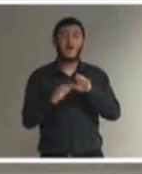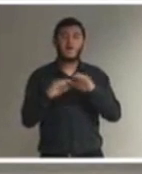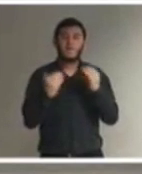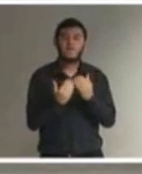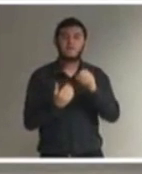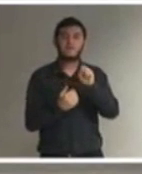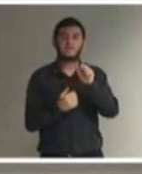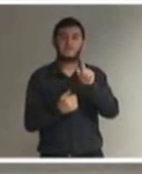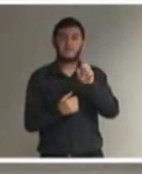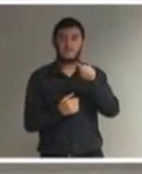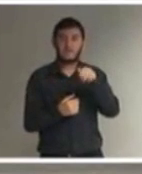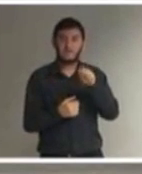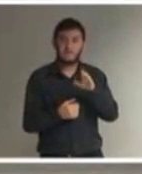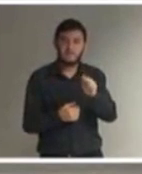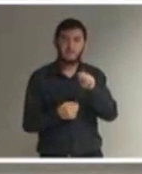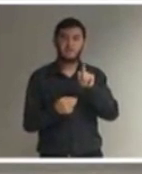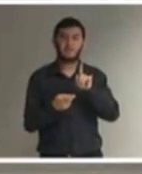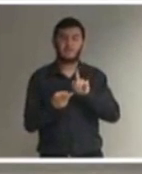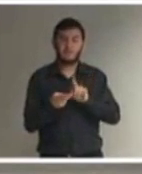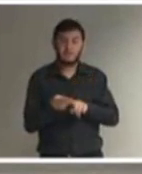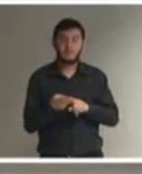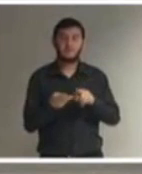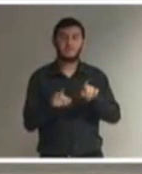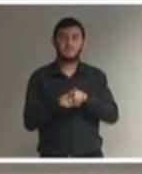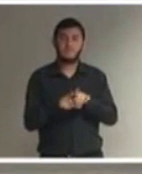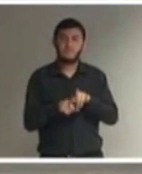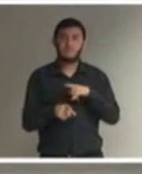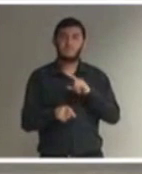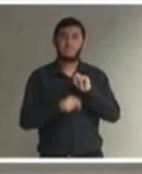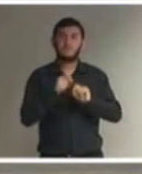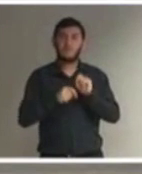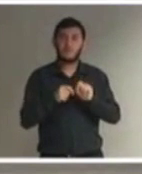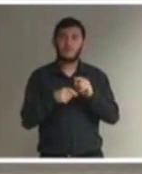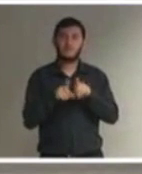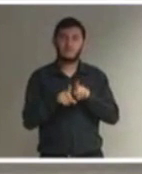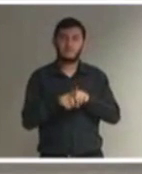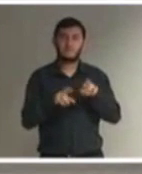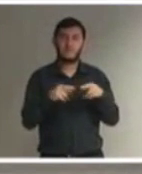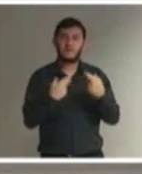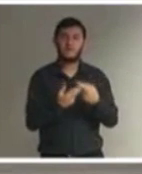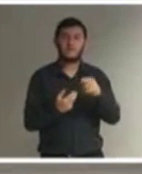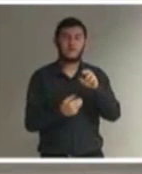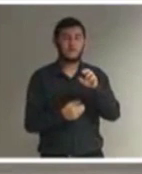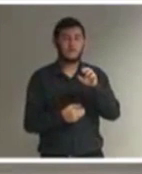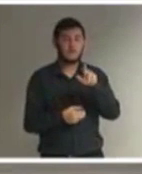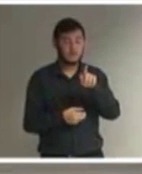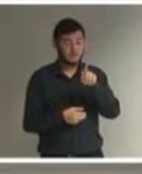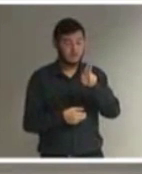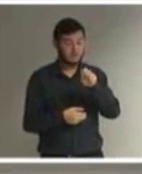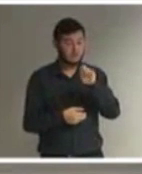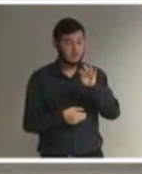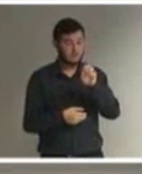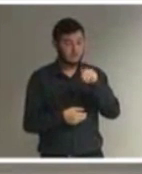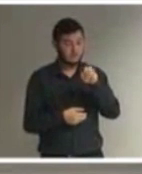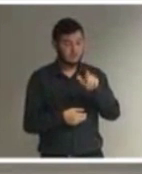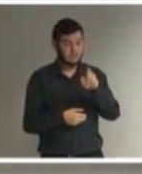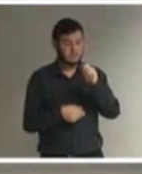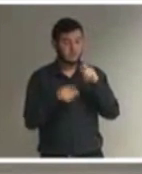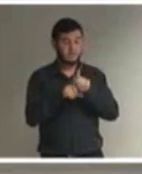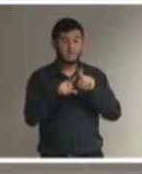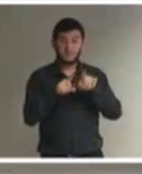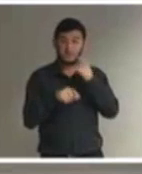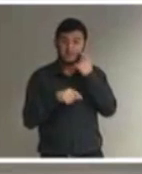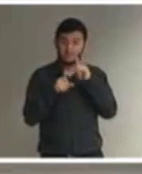não vamos falar de marcos jurídicos nacionais? Bem, essas normas internacionais, elas, dentro do possível, integram a